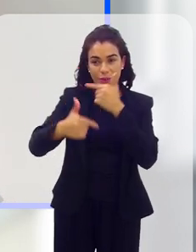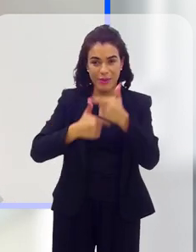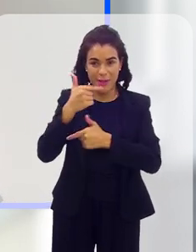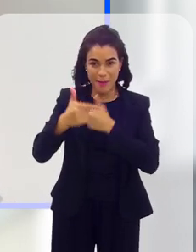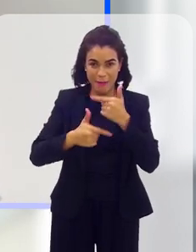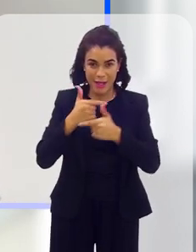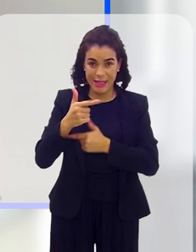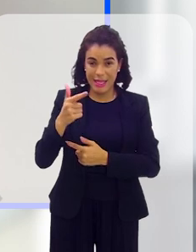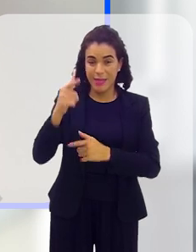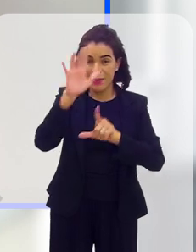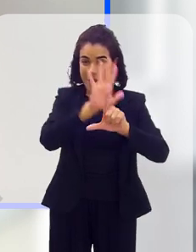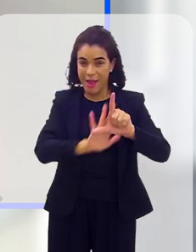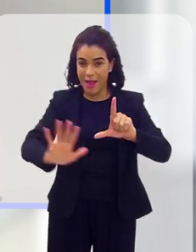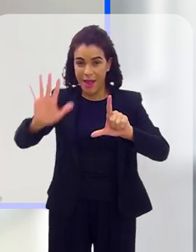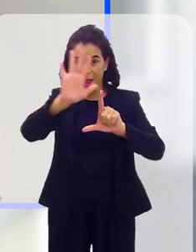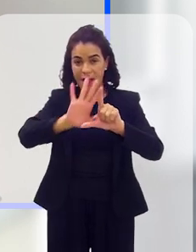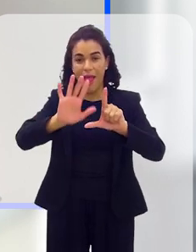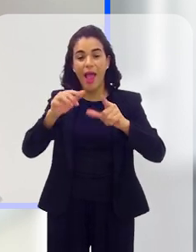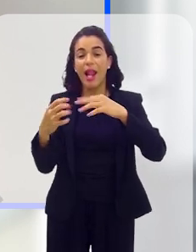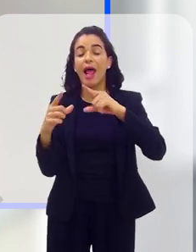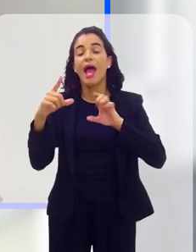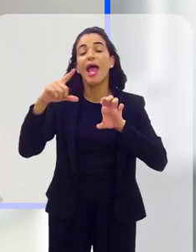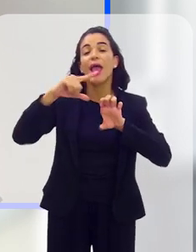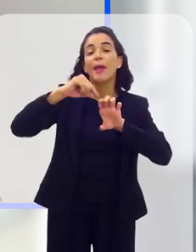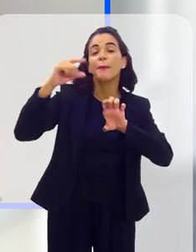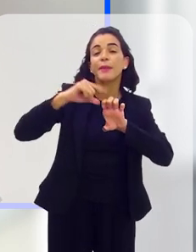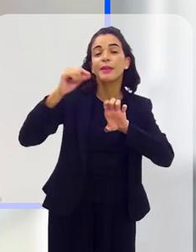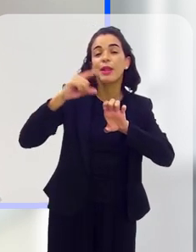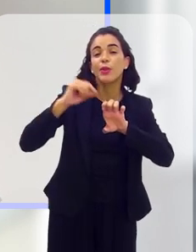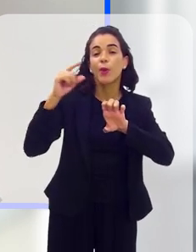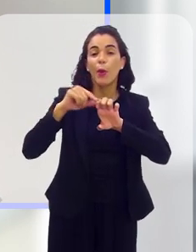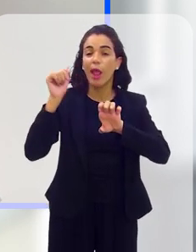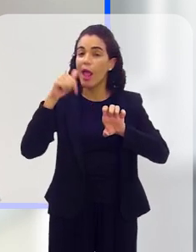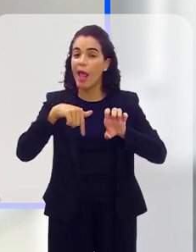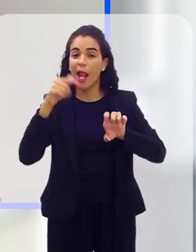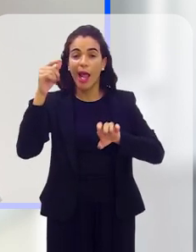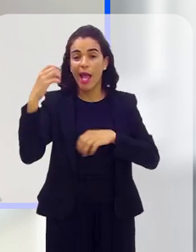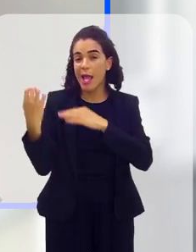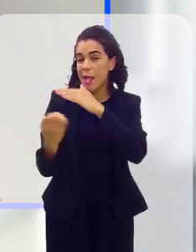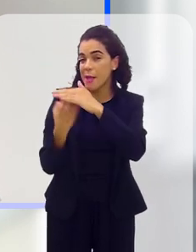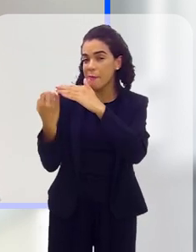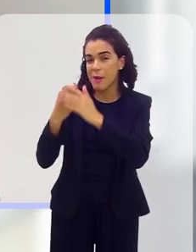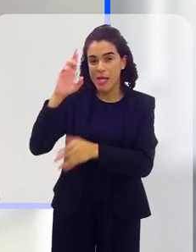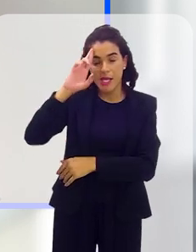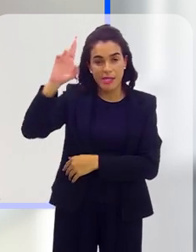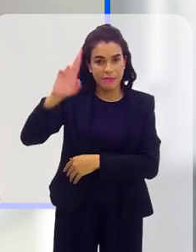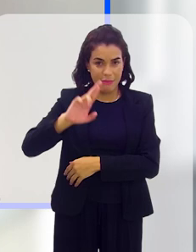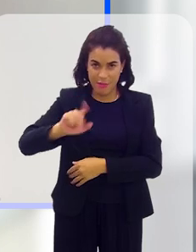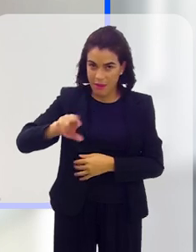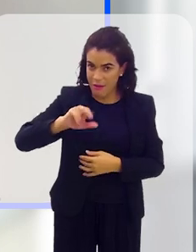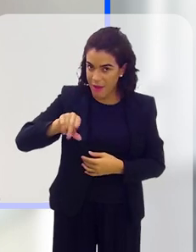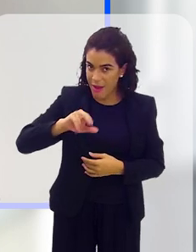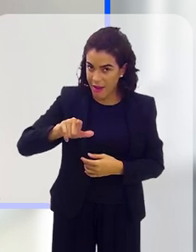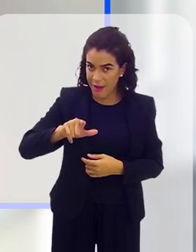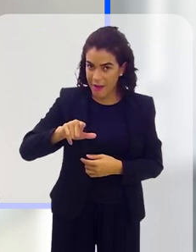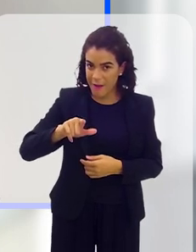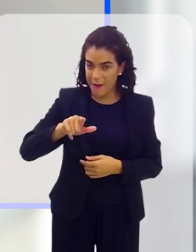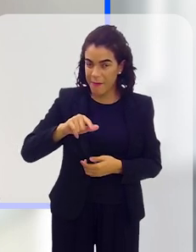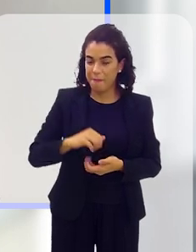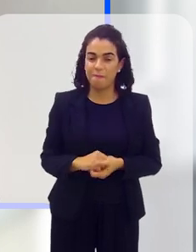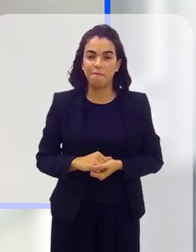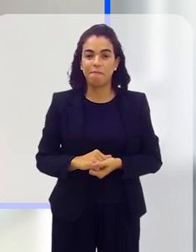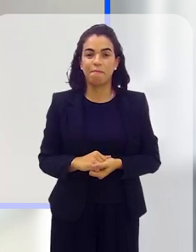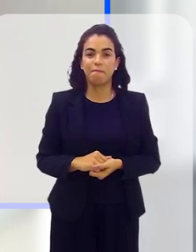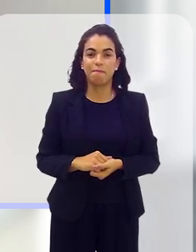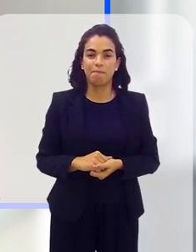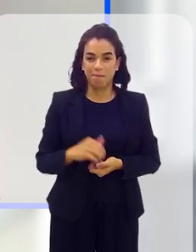ali prestando serviço dentro de uma plataforma, ela é empreendedora, ela é empresária, ela é dona do próprio tempo, e não